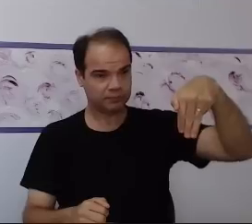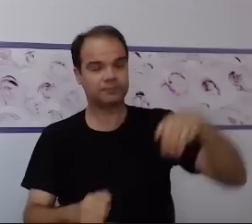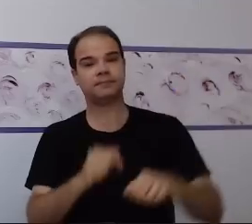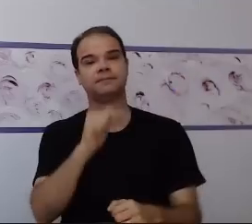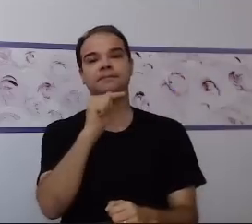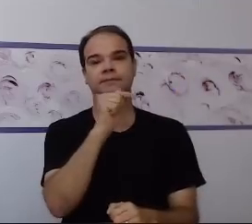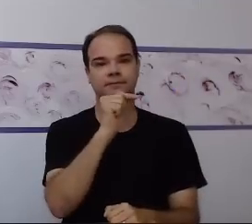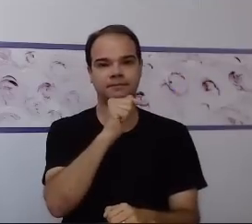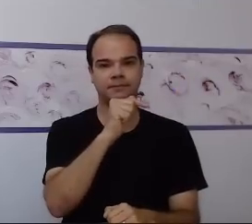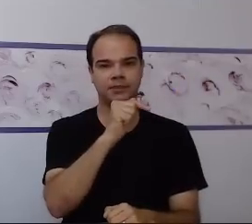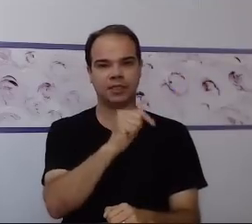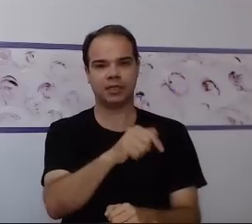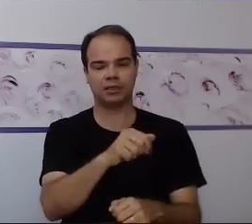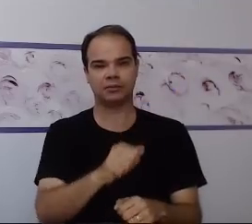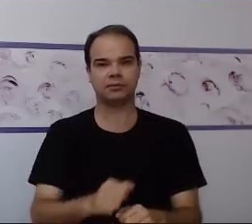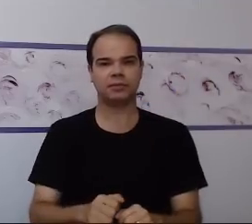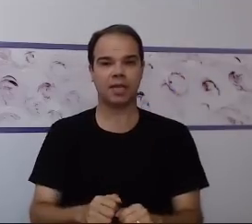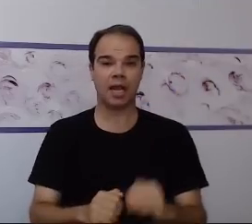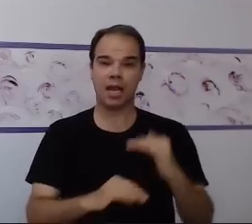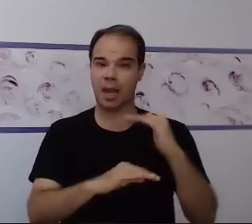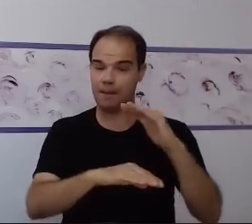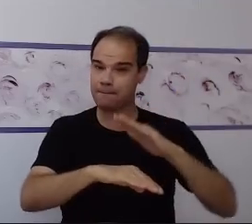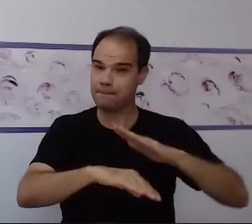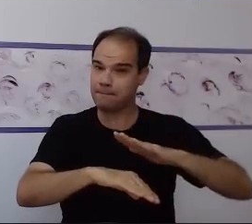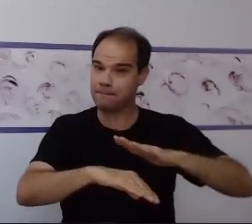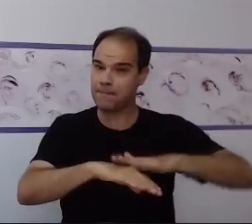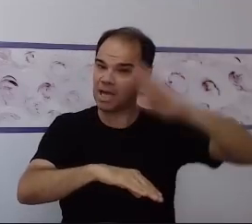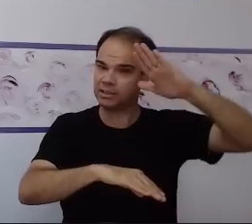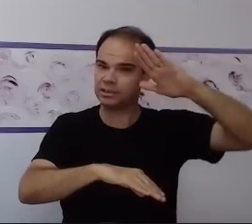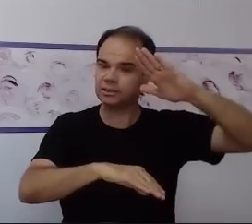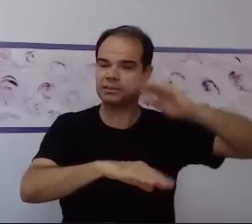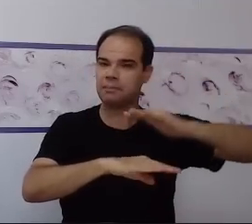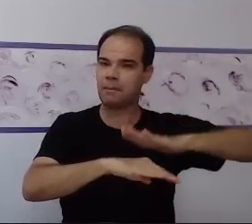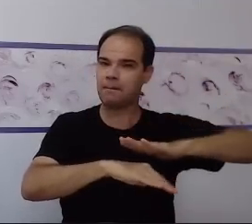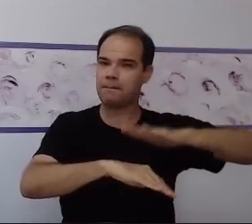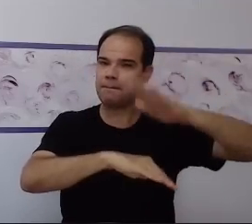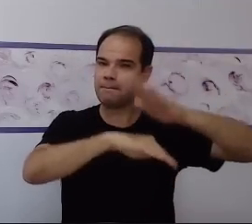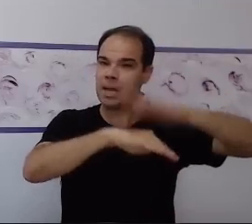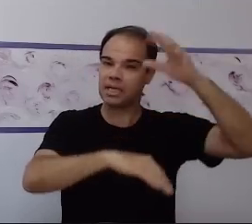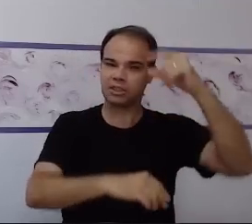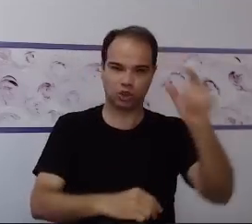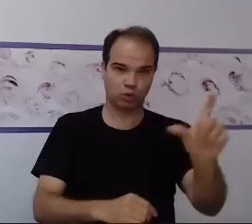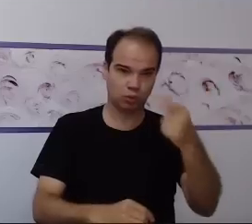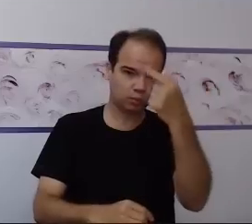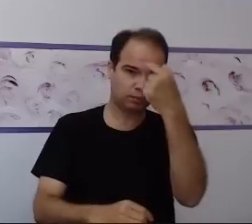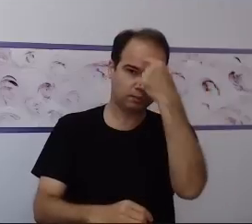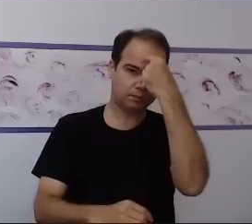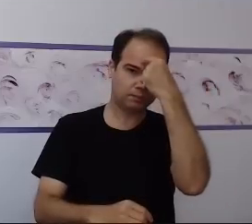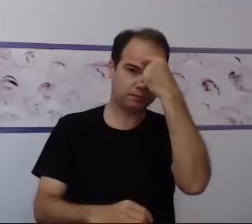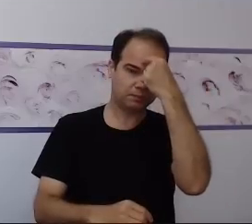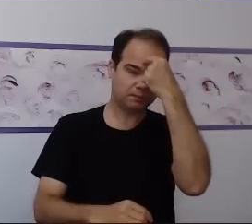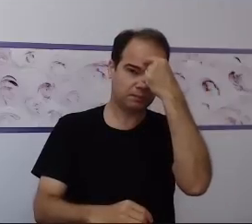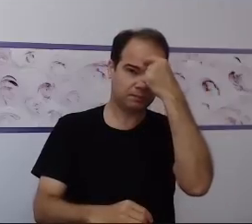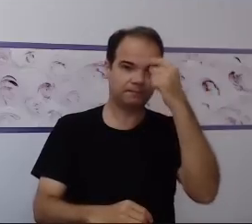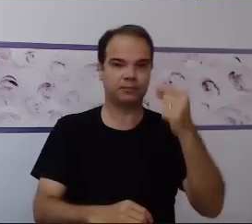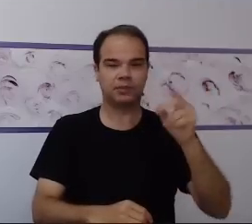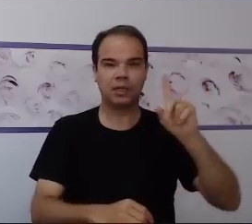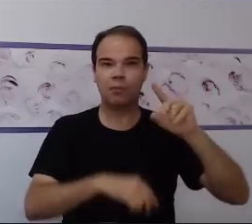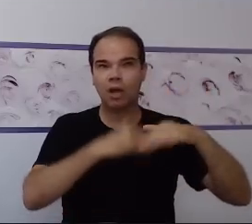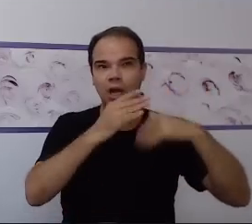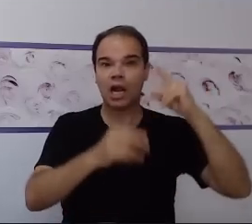determinada situação mais incisiva, quando se fala de memória de trabalho. A gente fala de uma